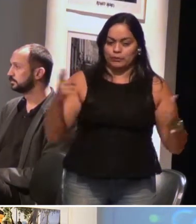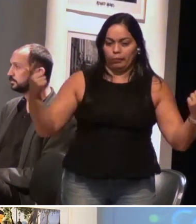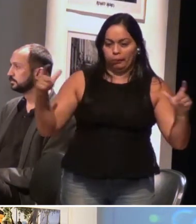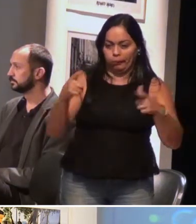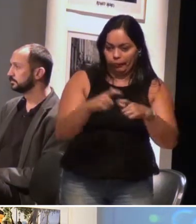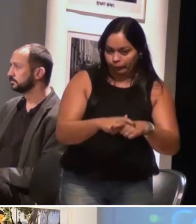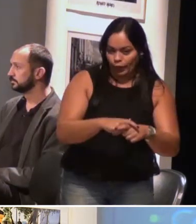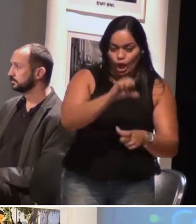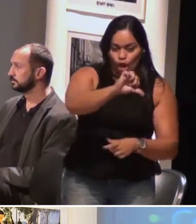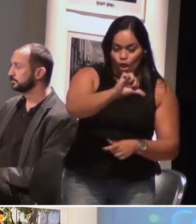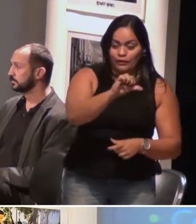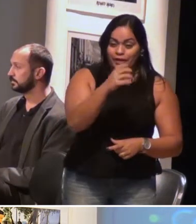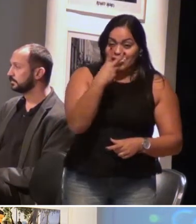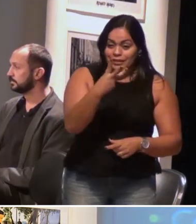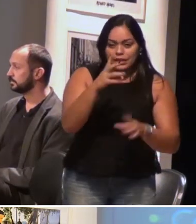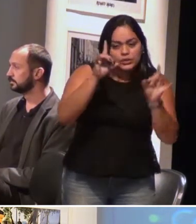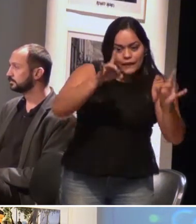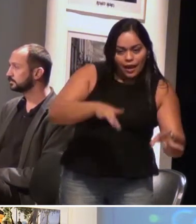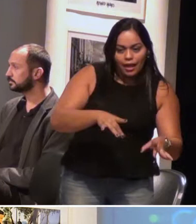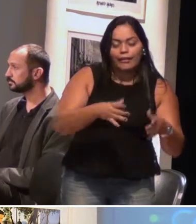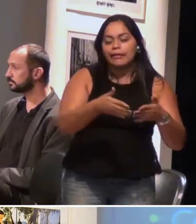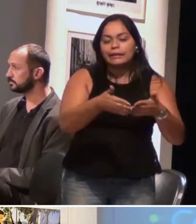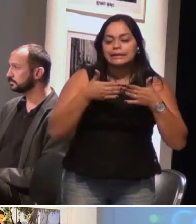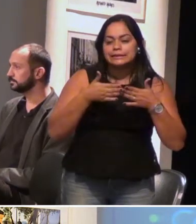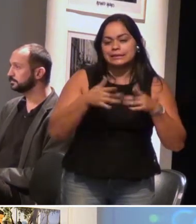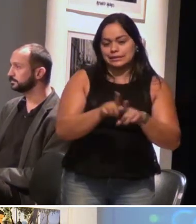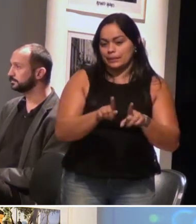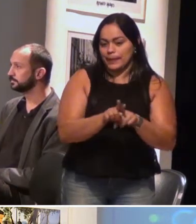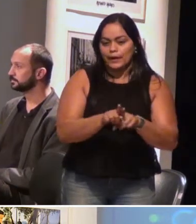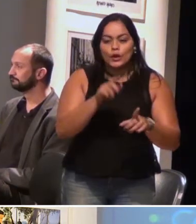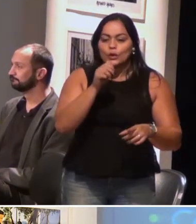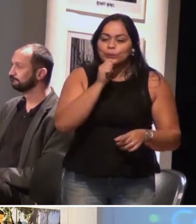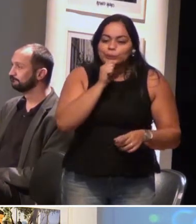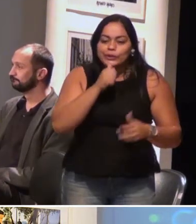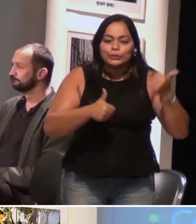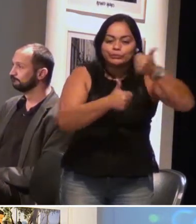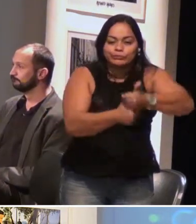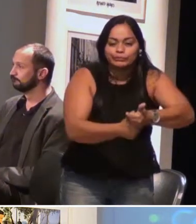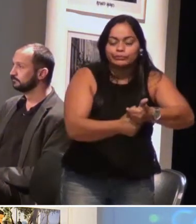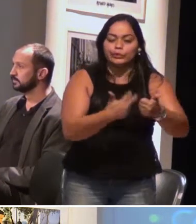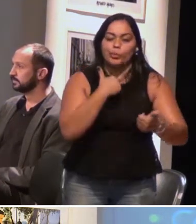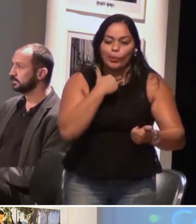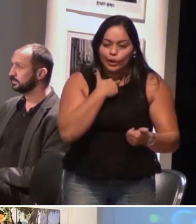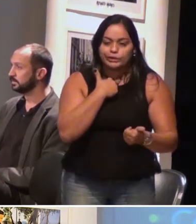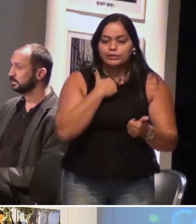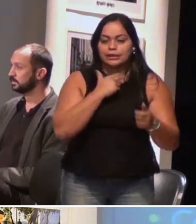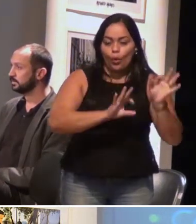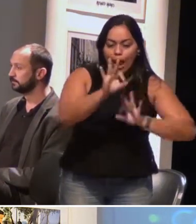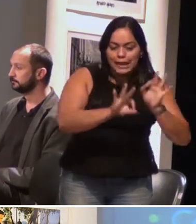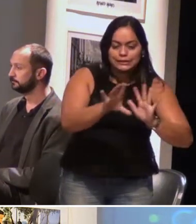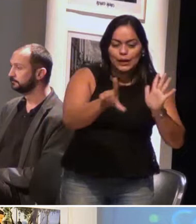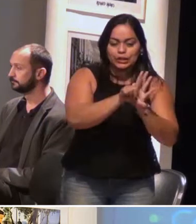E, desses nove, três já vão sair para o ano que vem de licença e não pode colocar ninguém no lugar. Então, a gente está em uma situação bastante